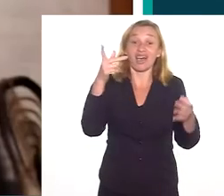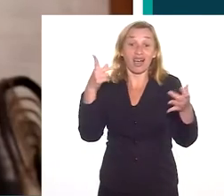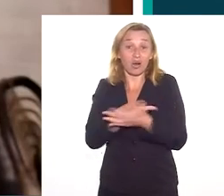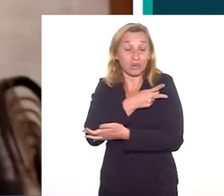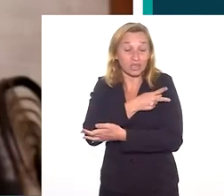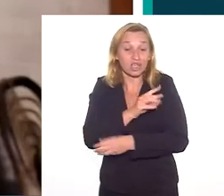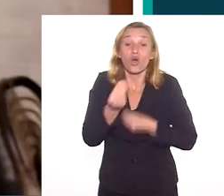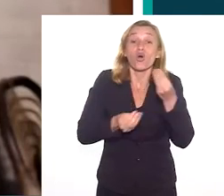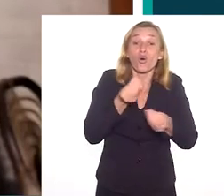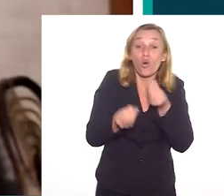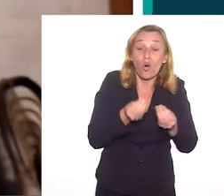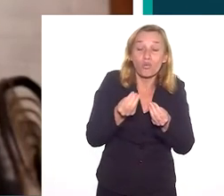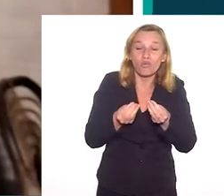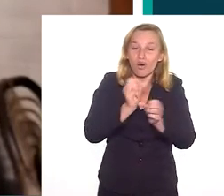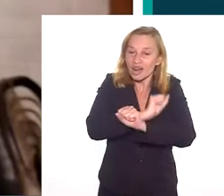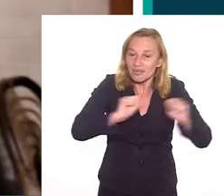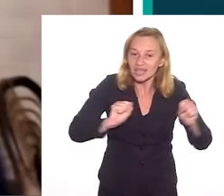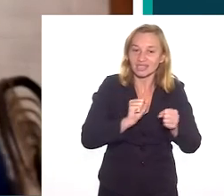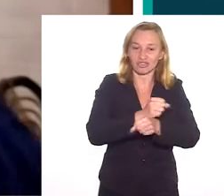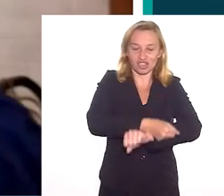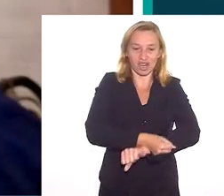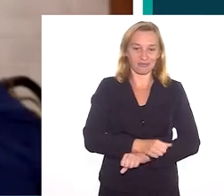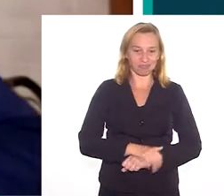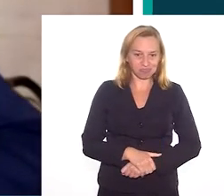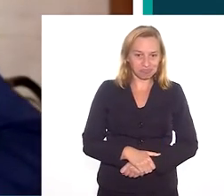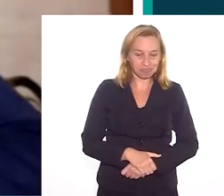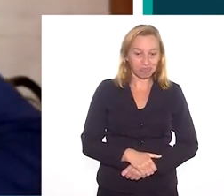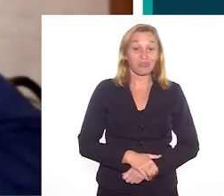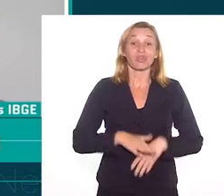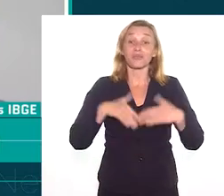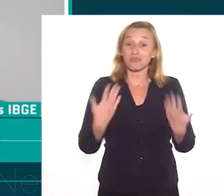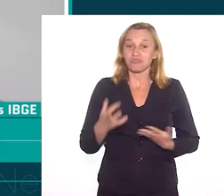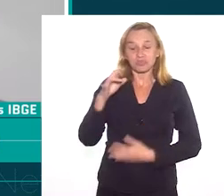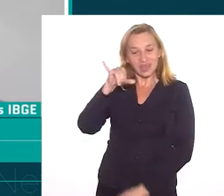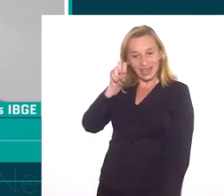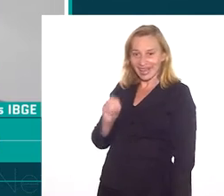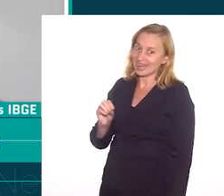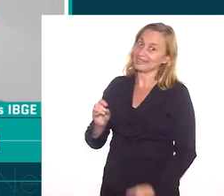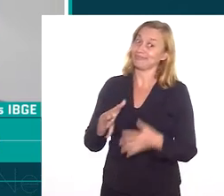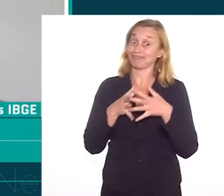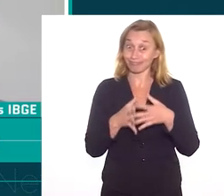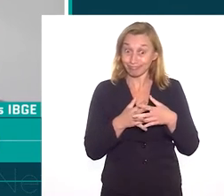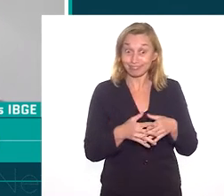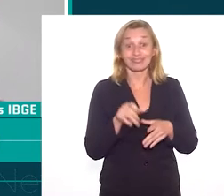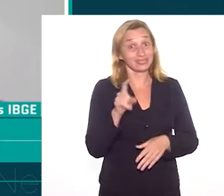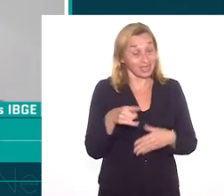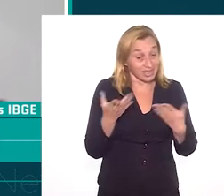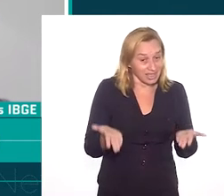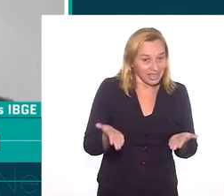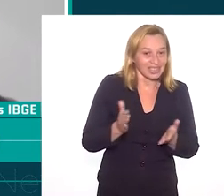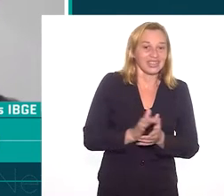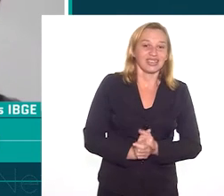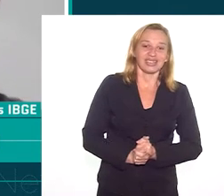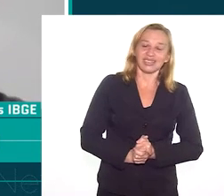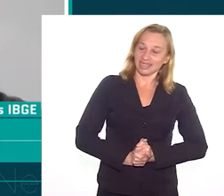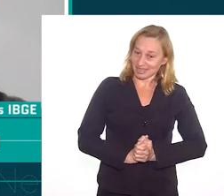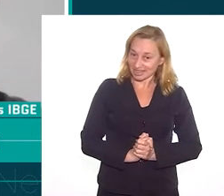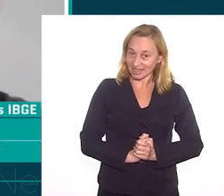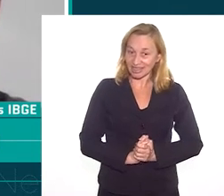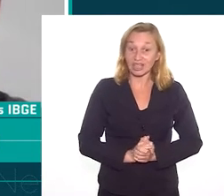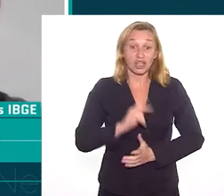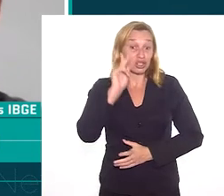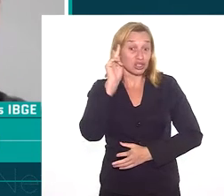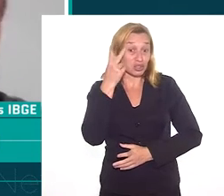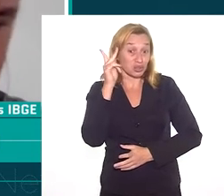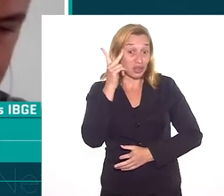que é exatamente o que aconteceu, como foi essa abolição no Brasil? Bom, Ricardo, isso é extremamente complexo e